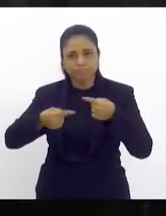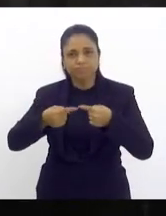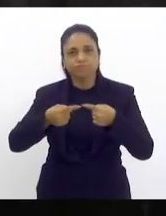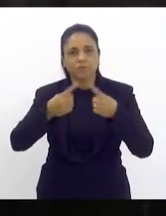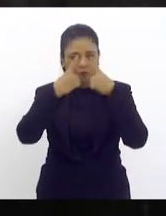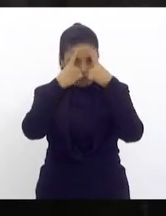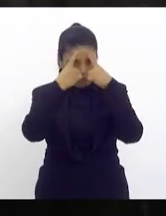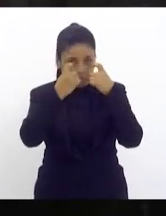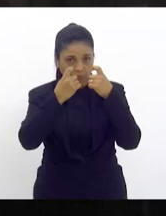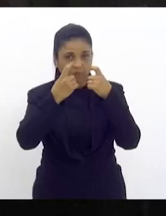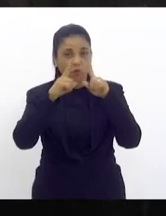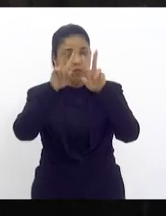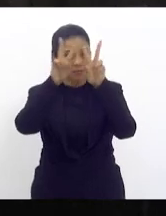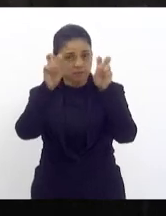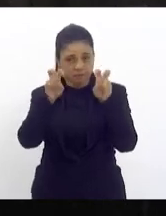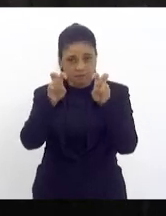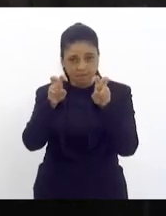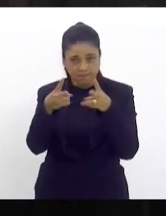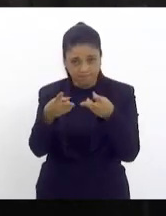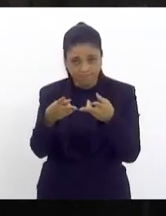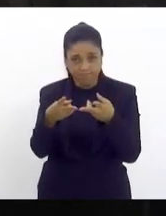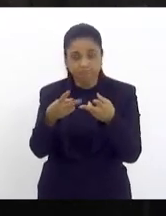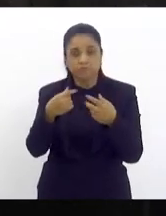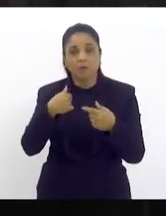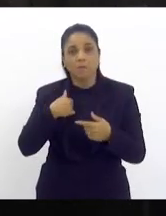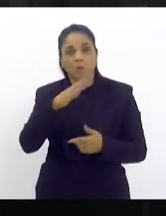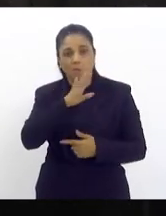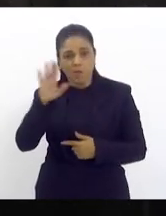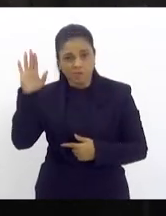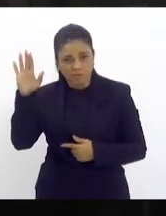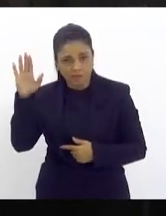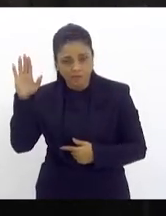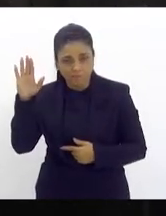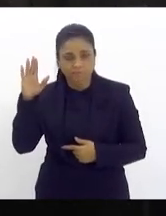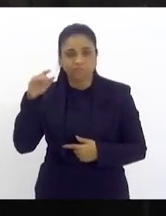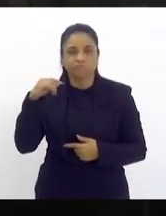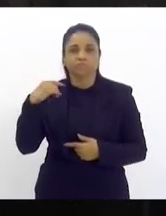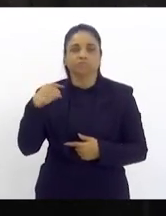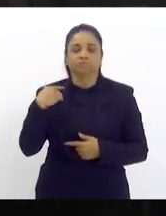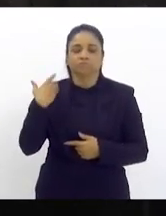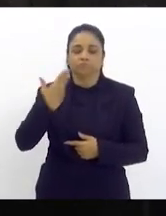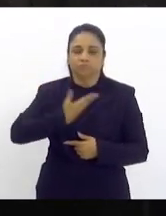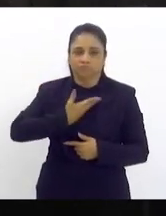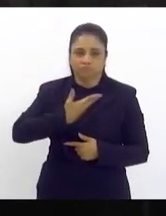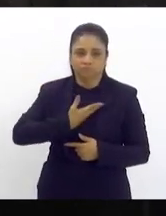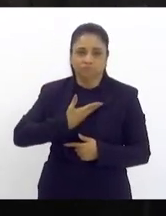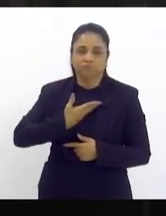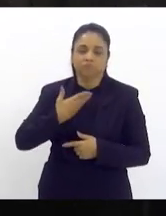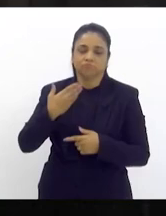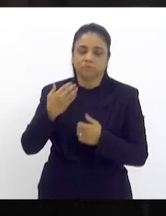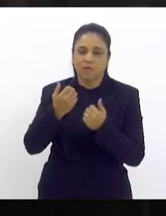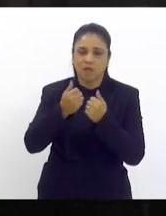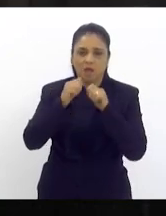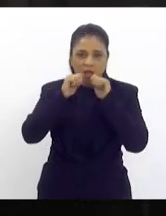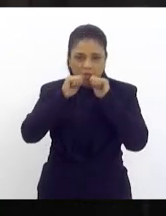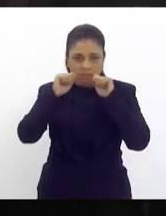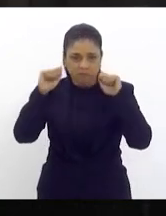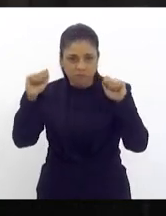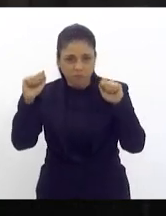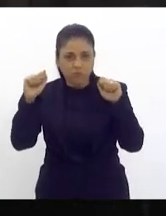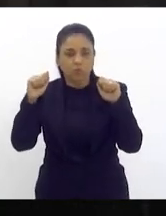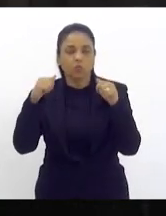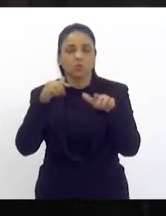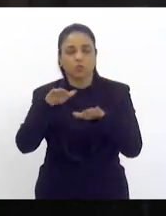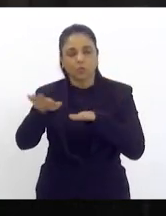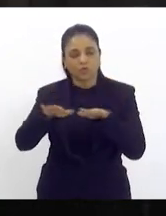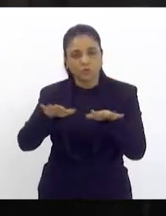violência nós o meu mandato os companheiros que atuam na minha assessoria os movimentos sociais da